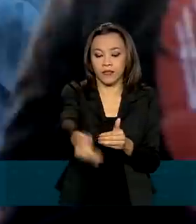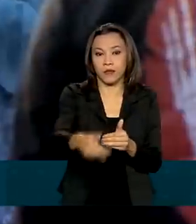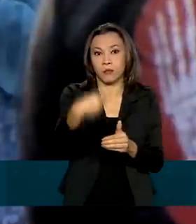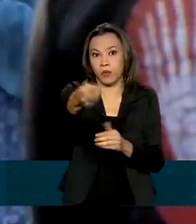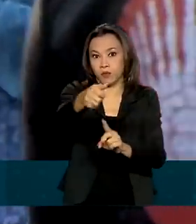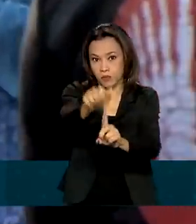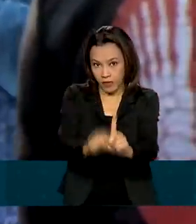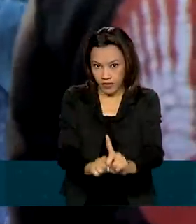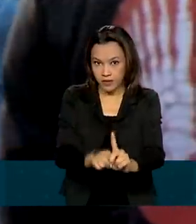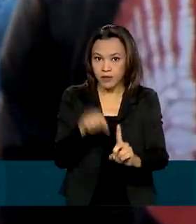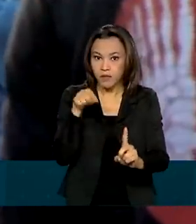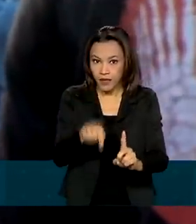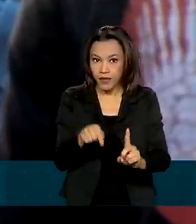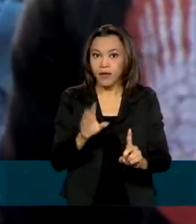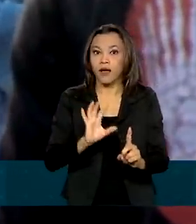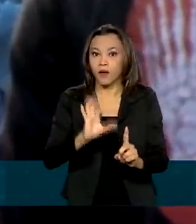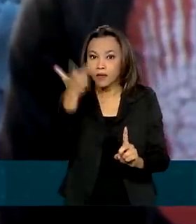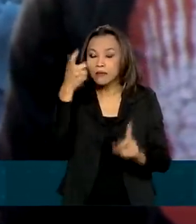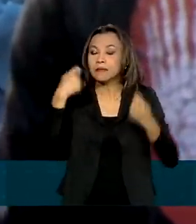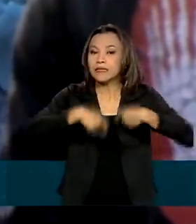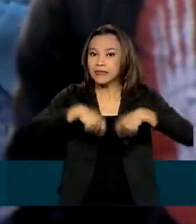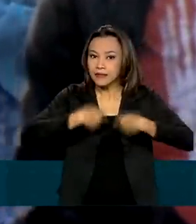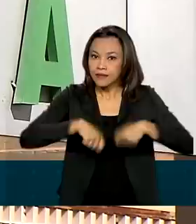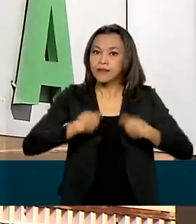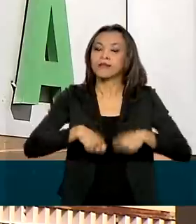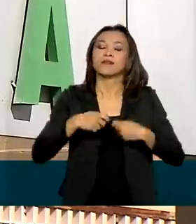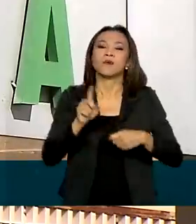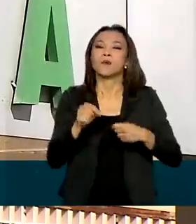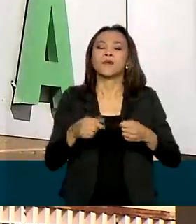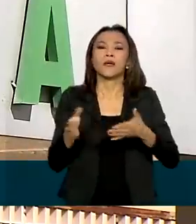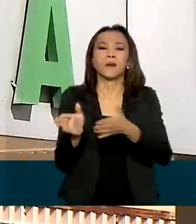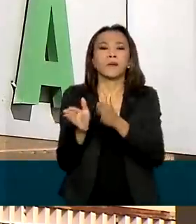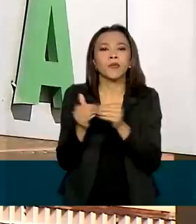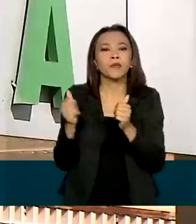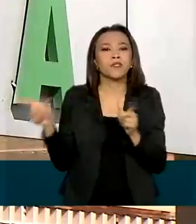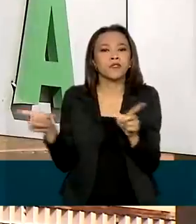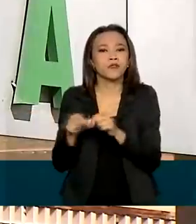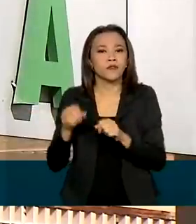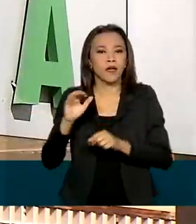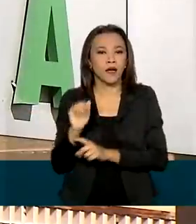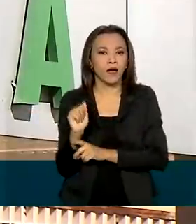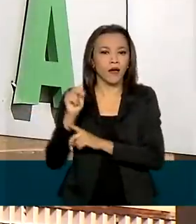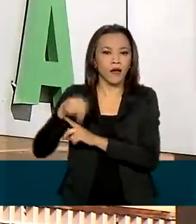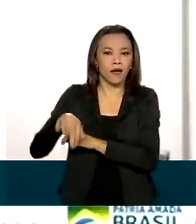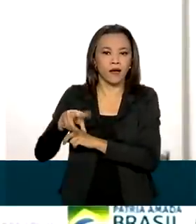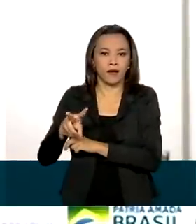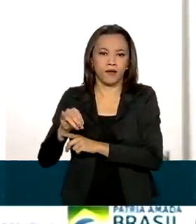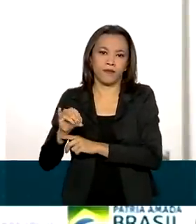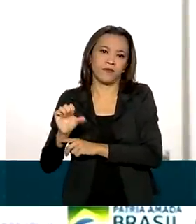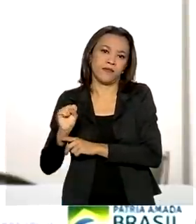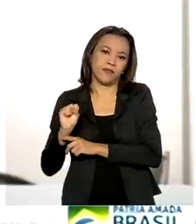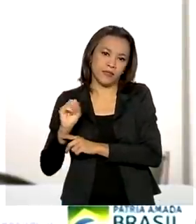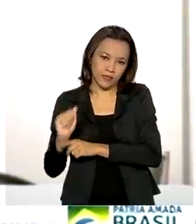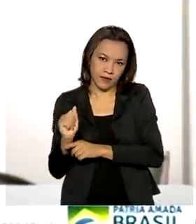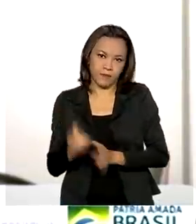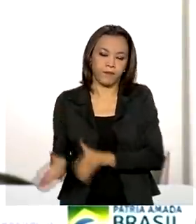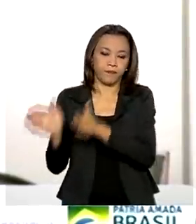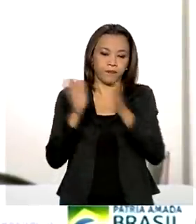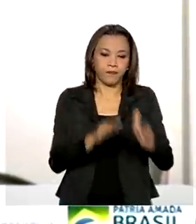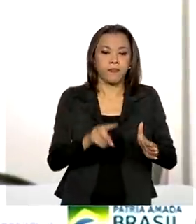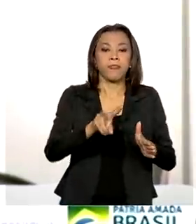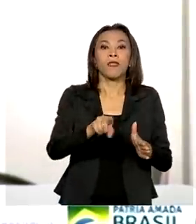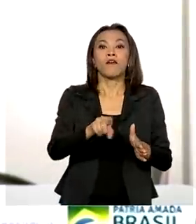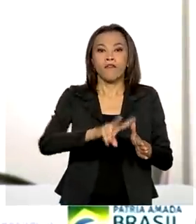que vem. Para que isso ocorra, ainda é preciso o aval da Agência Nacional de Vigilância Sanitária, a Anvisa. Será renovada